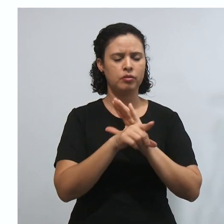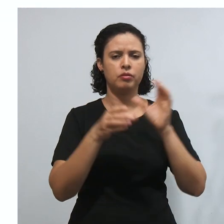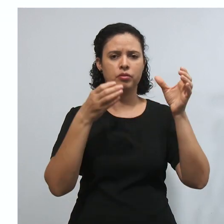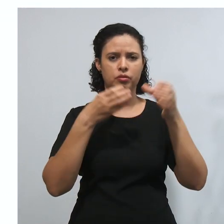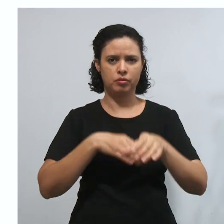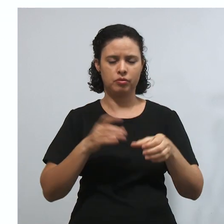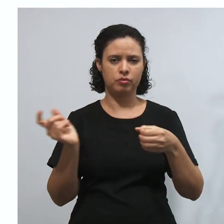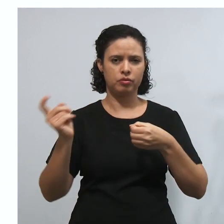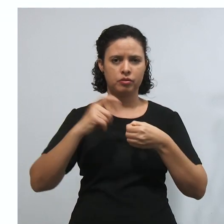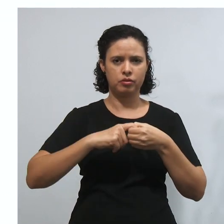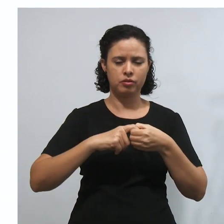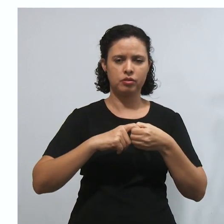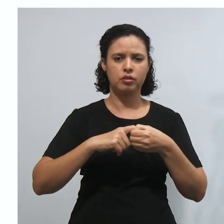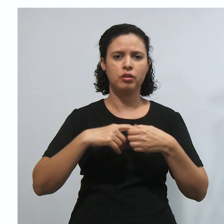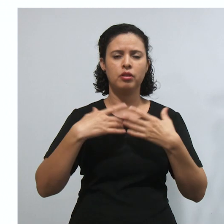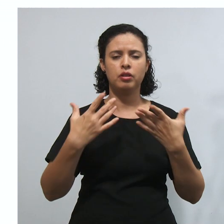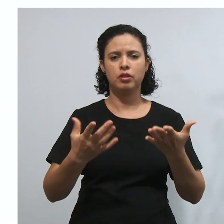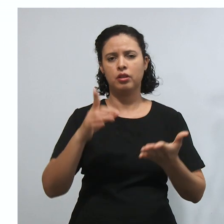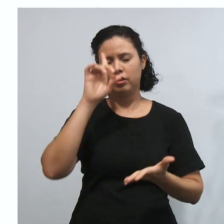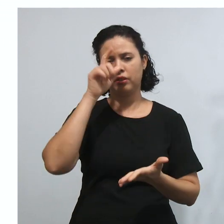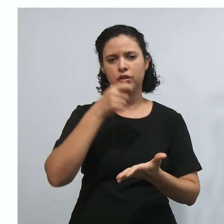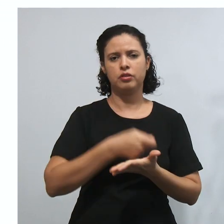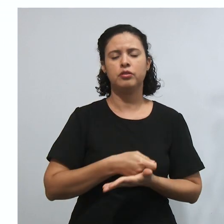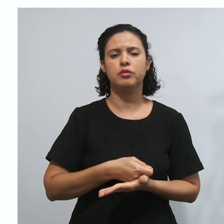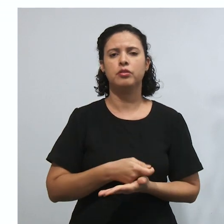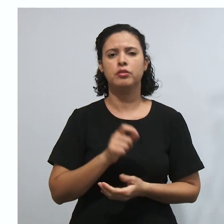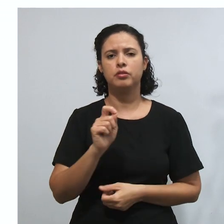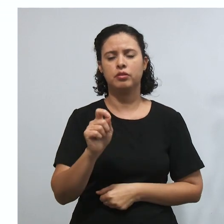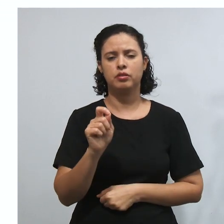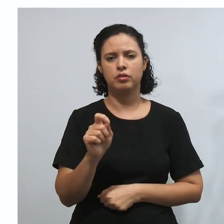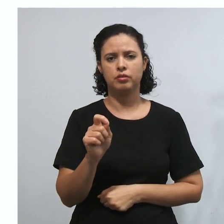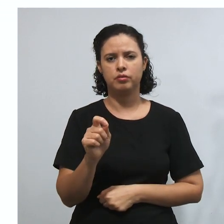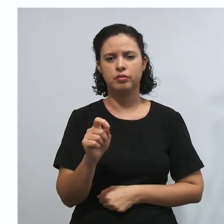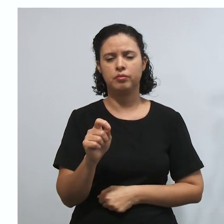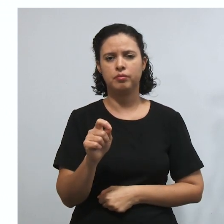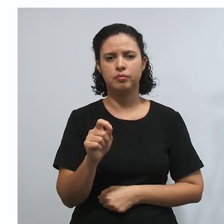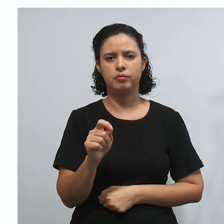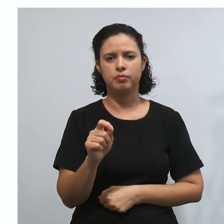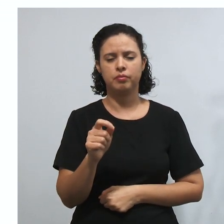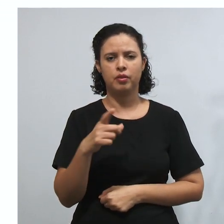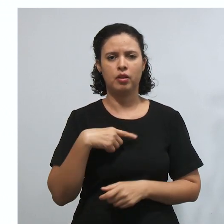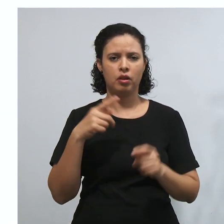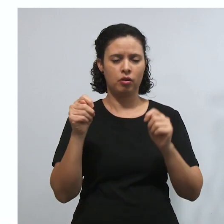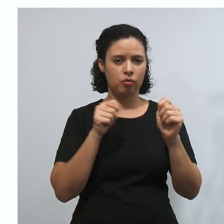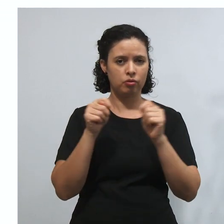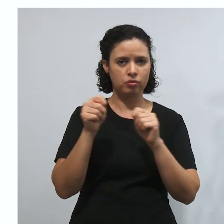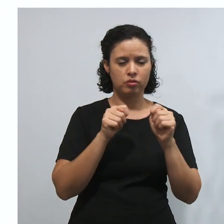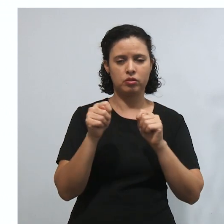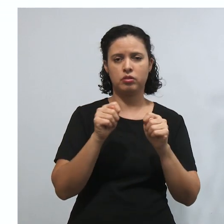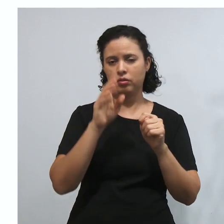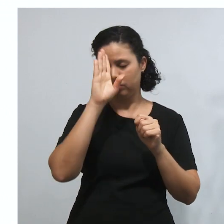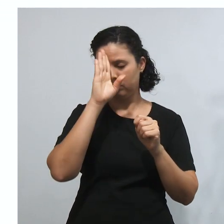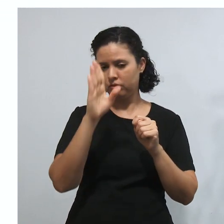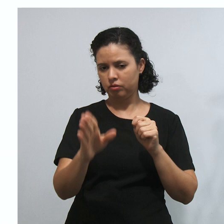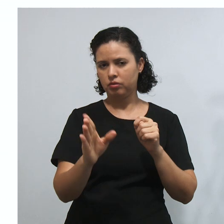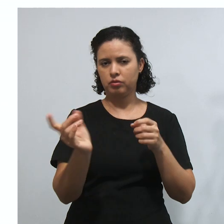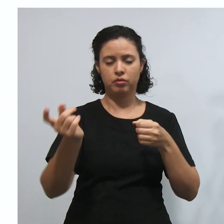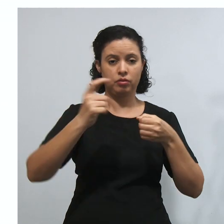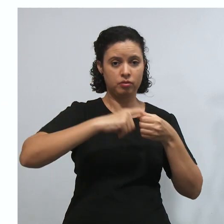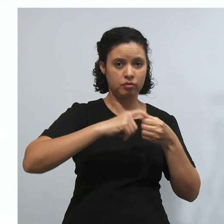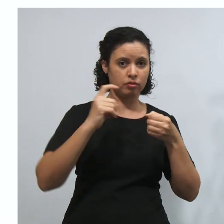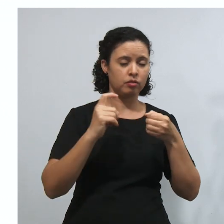vinculação, tá? Então, a decisão das questões de controle concentrado não vincula o próprio